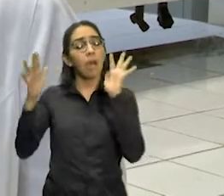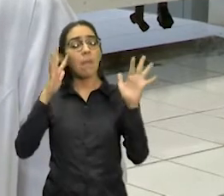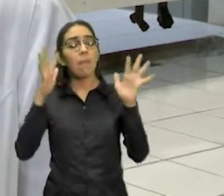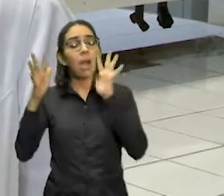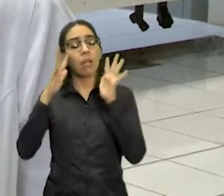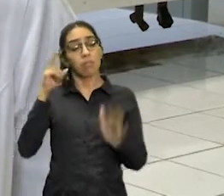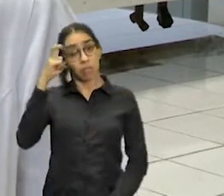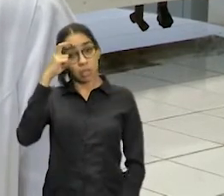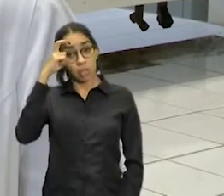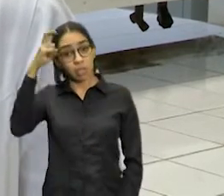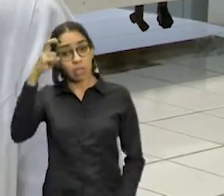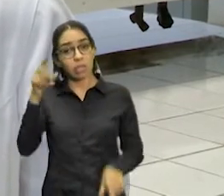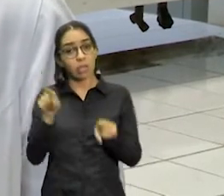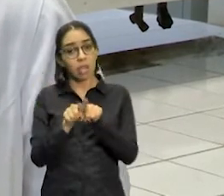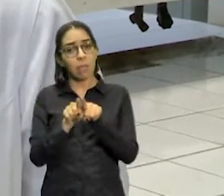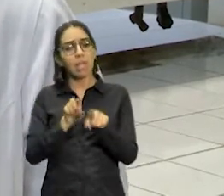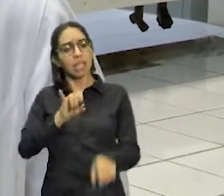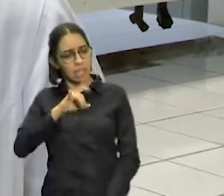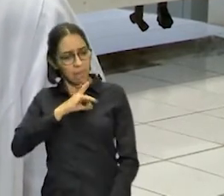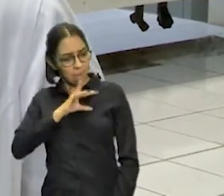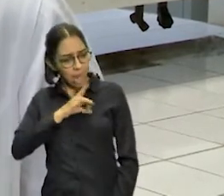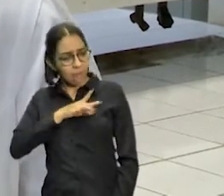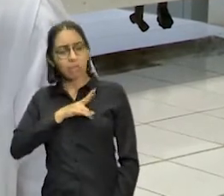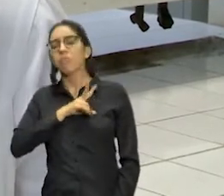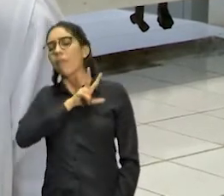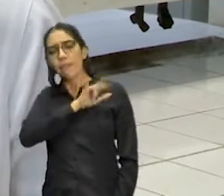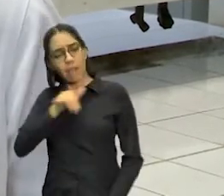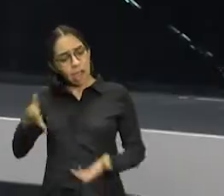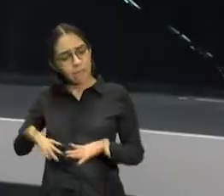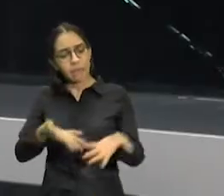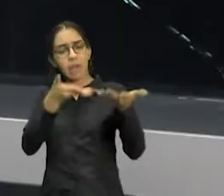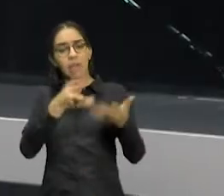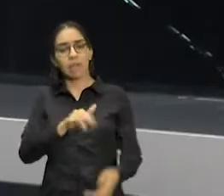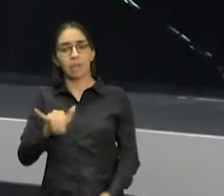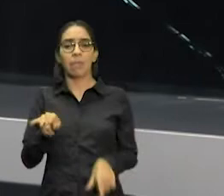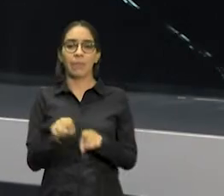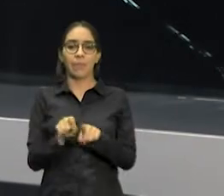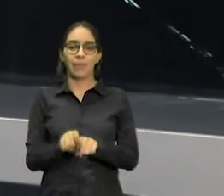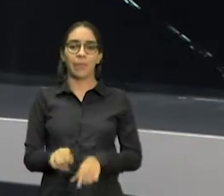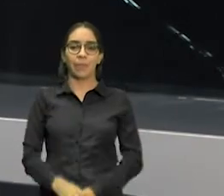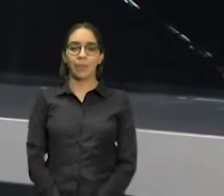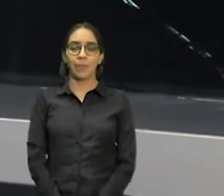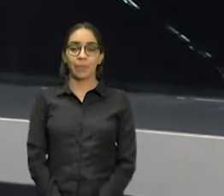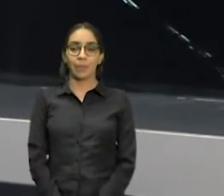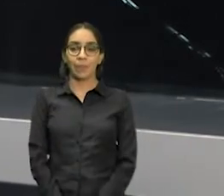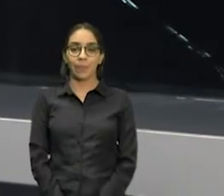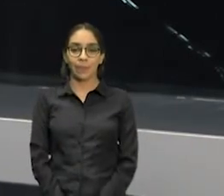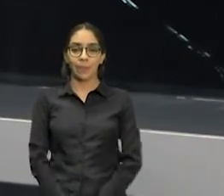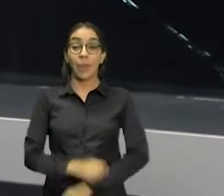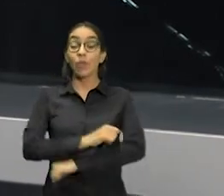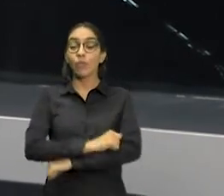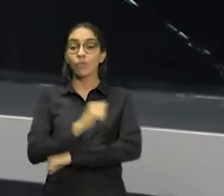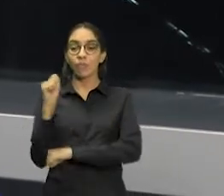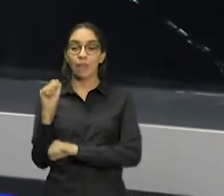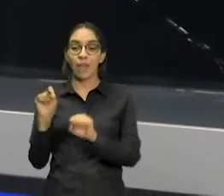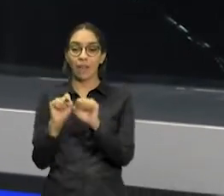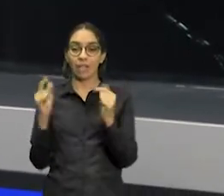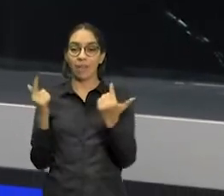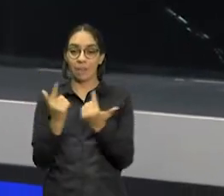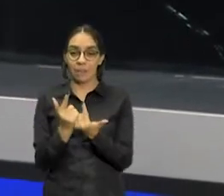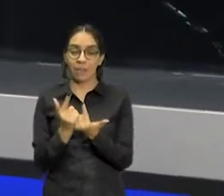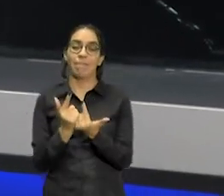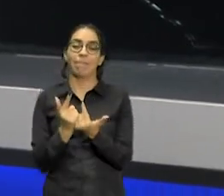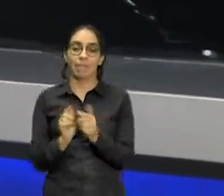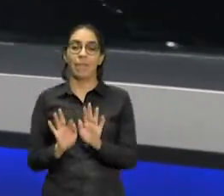Então, se tiver com medo, vai com medo mesmo, que no final dá tudo certo. O Jornal Assembleia fica por aqui. Uma boa noite para você.